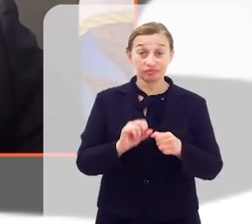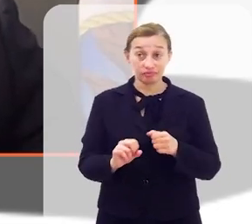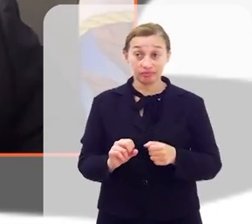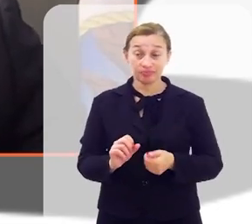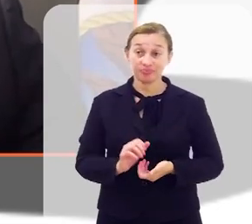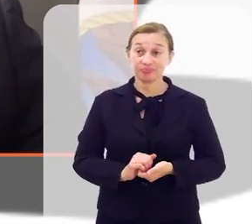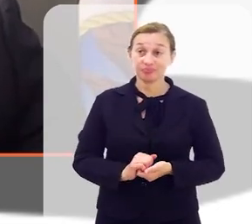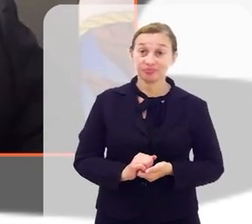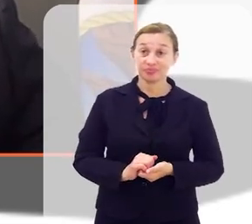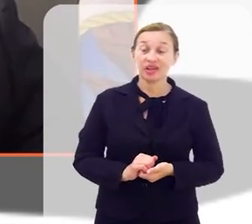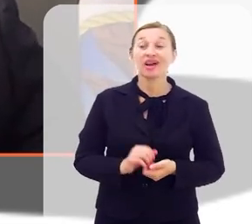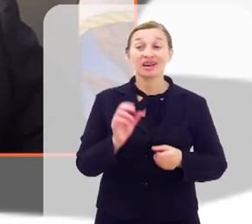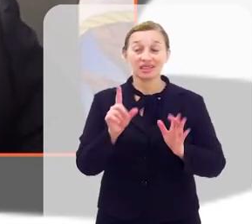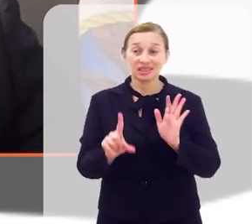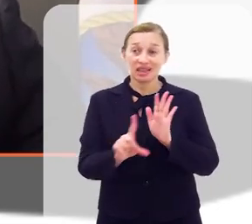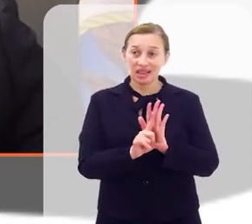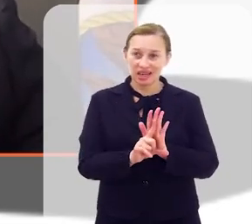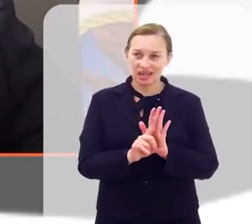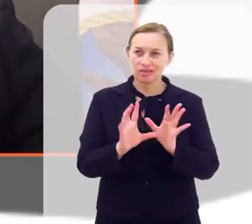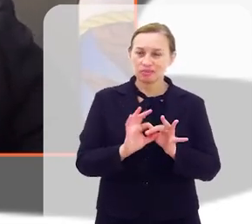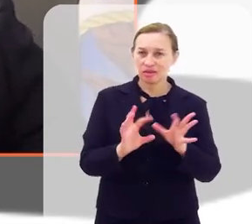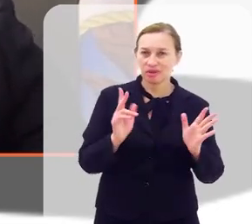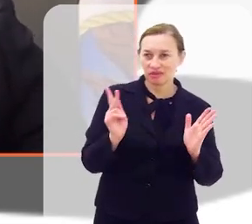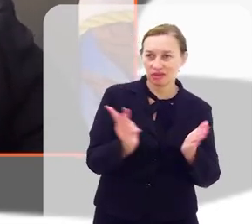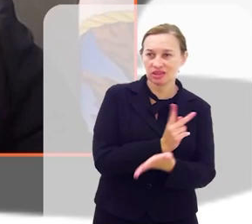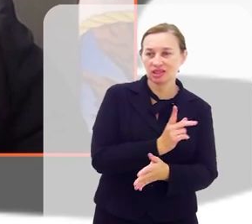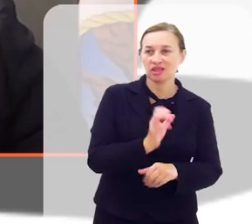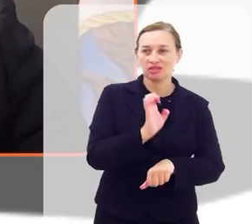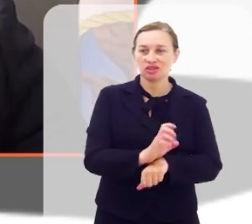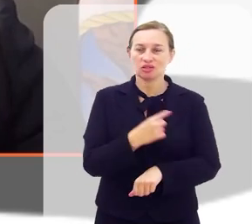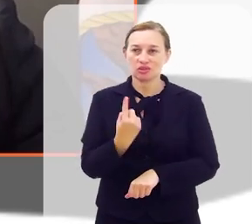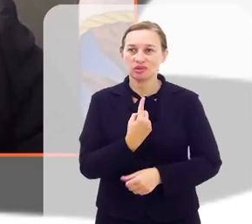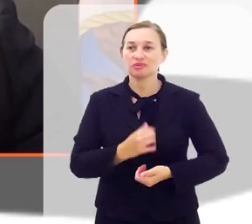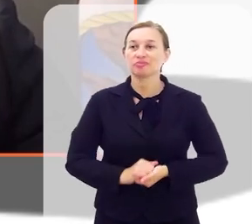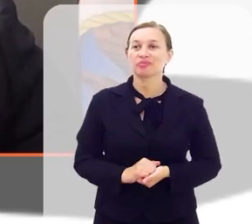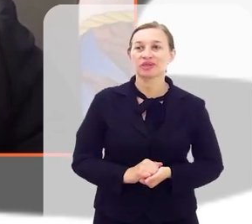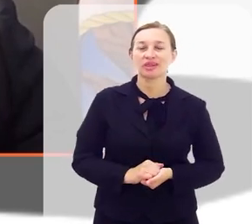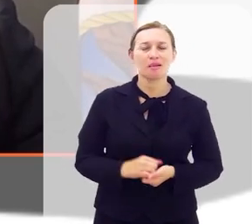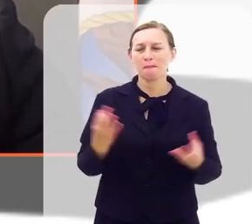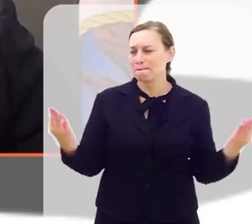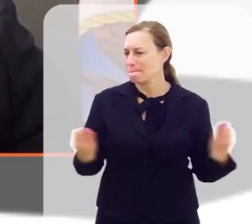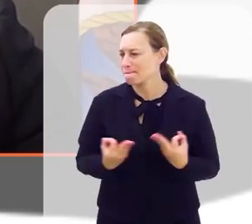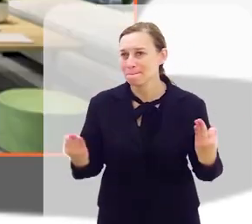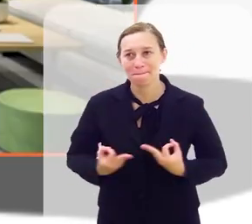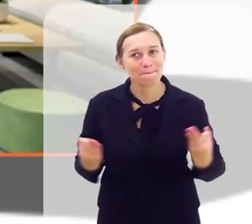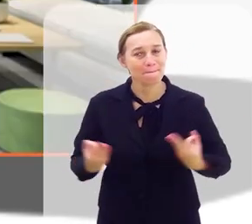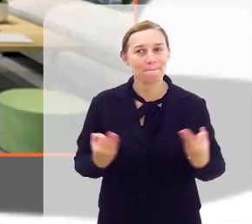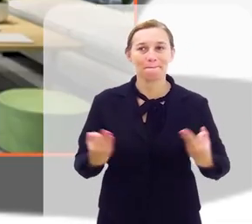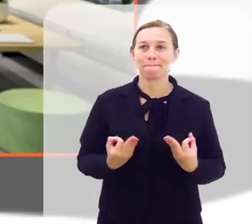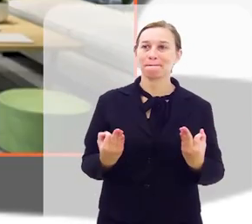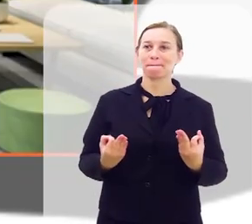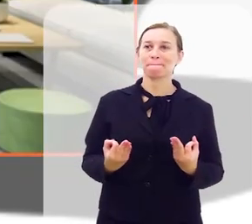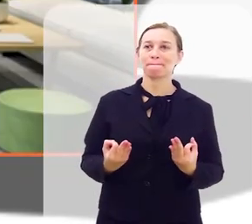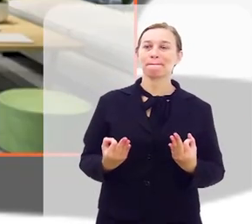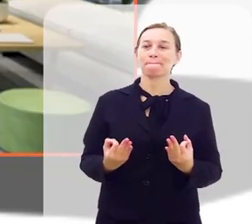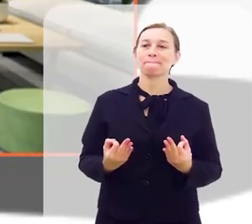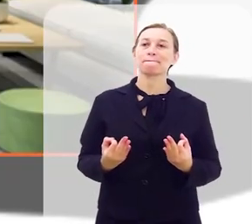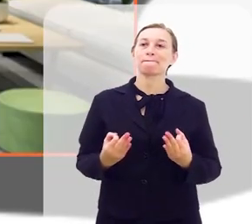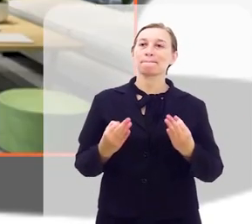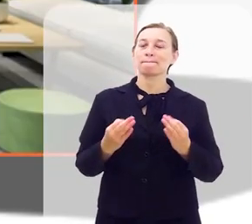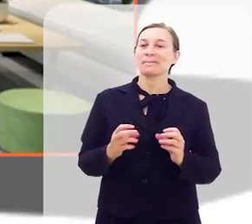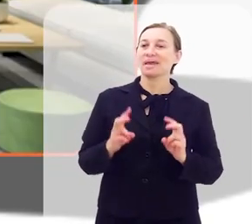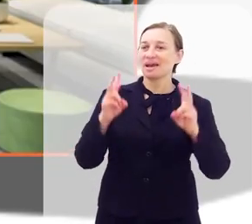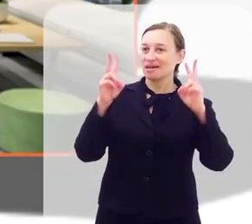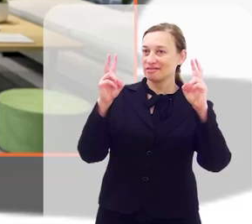isso e essa lei, ela permite que isso venha a acontecer no nosso Estado. Sensacional o termo que o senhor acaba de